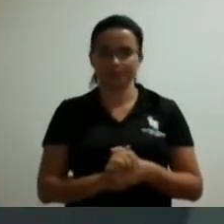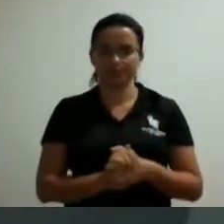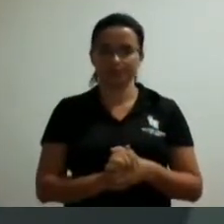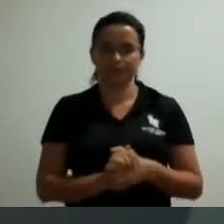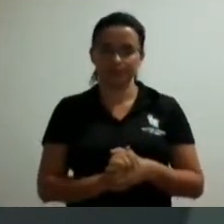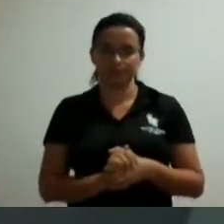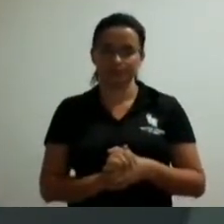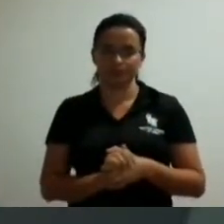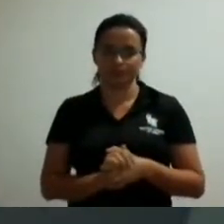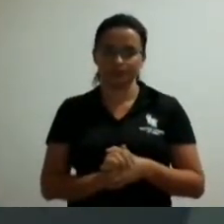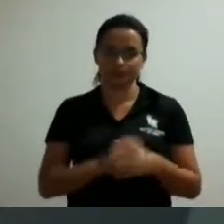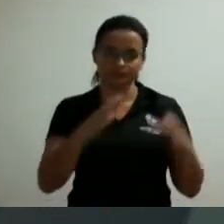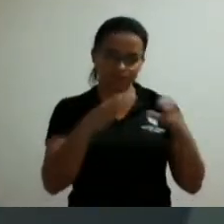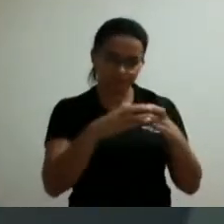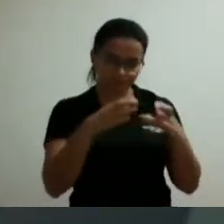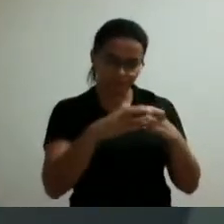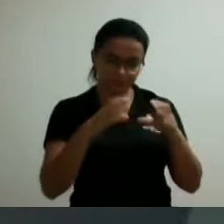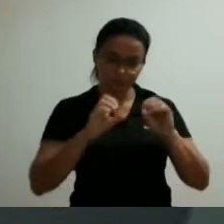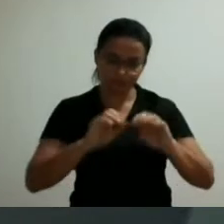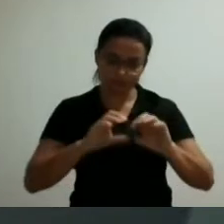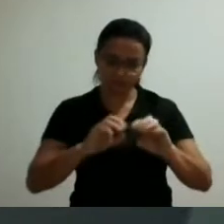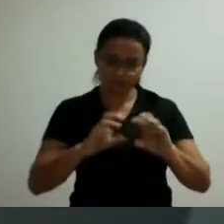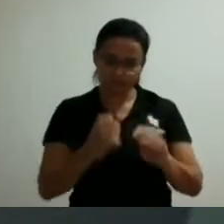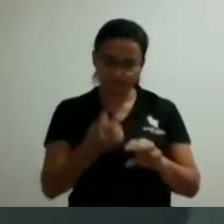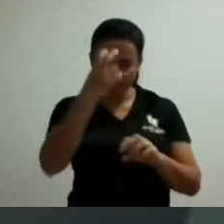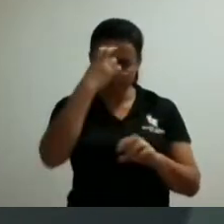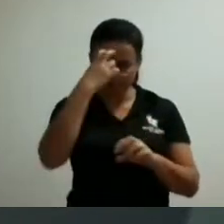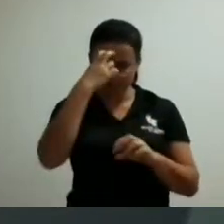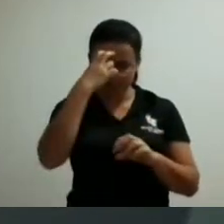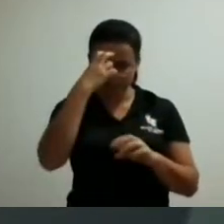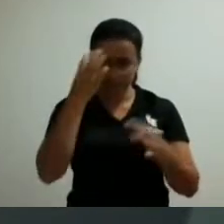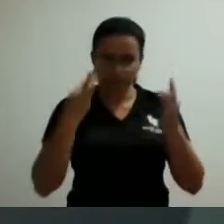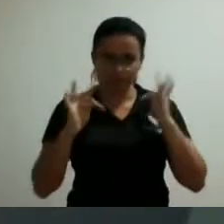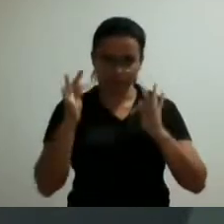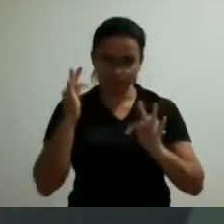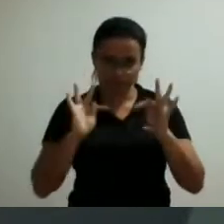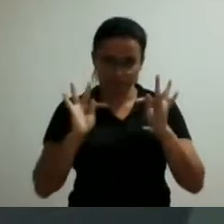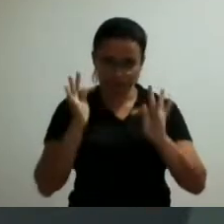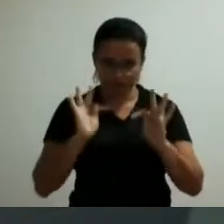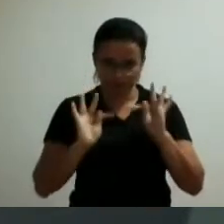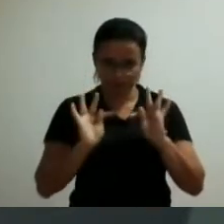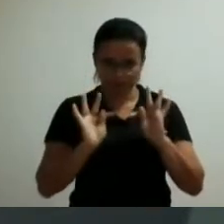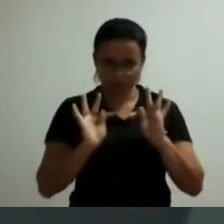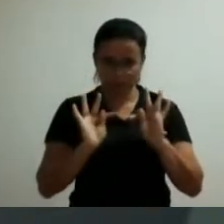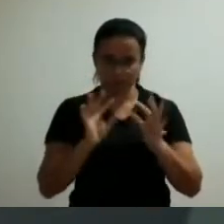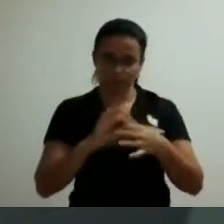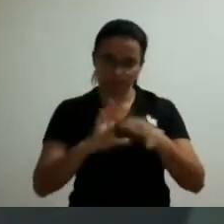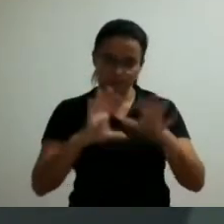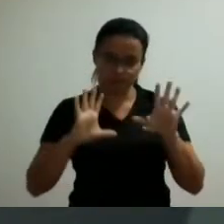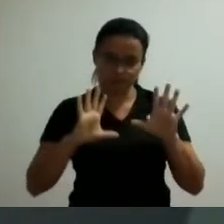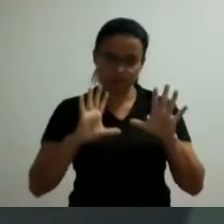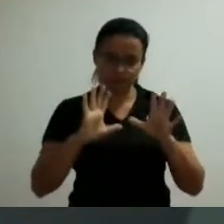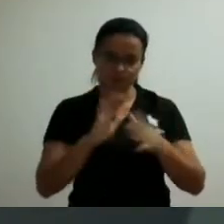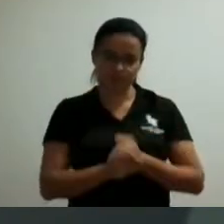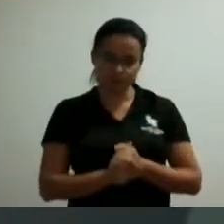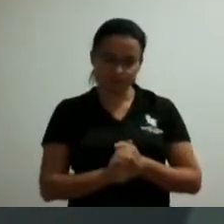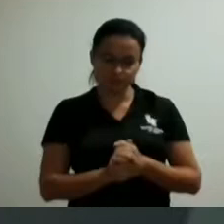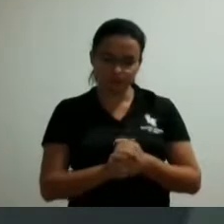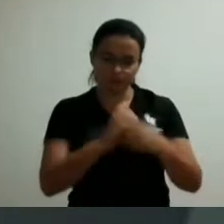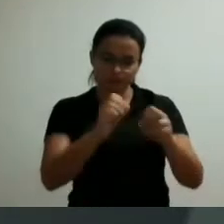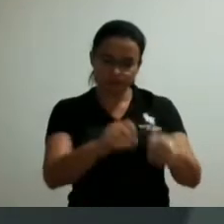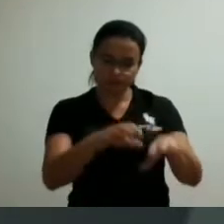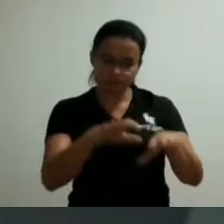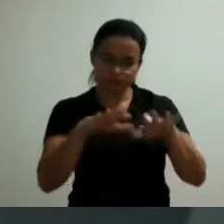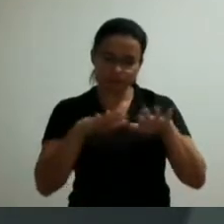comissão de educação cultura e turismo liberamos para seguir os próximos trâmites